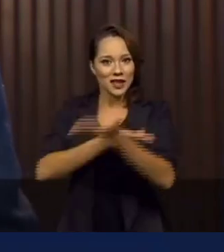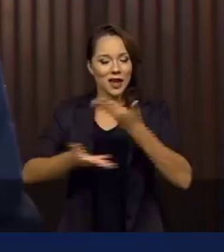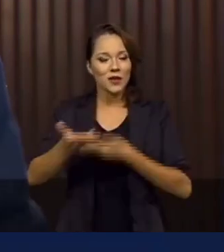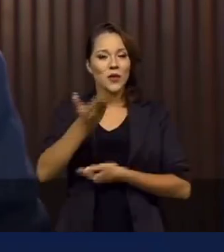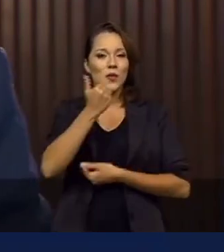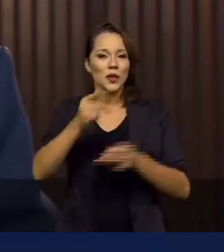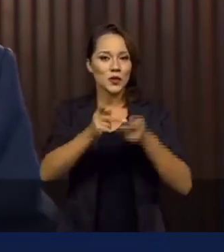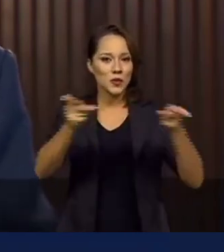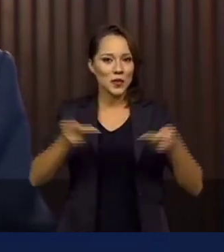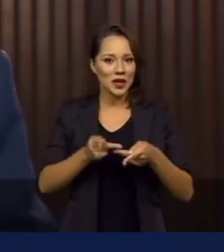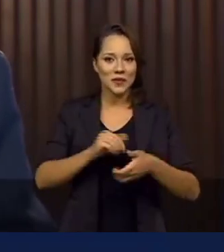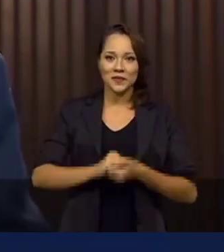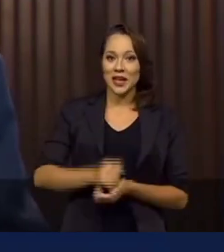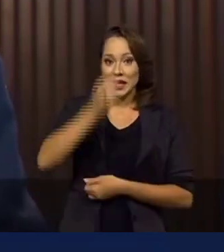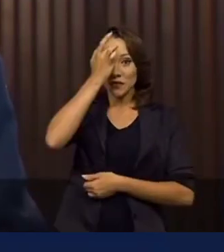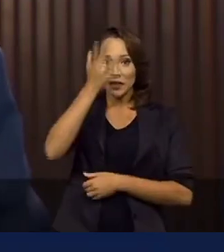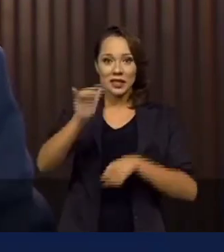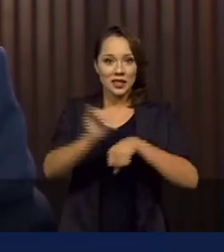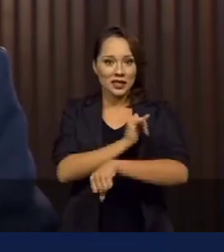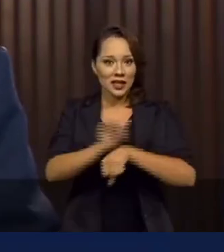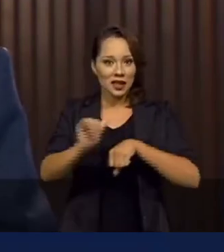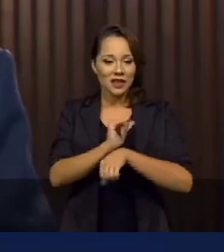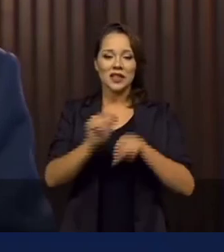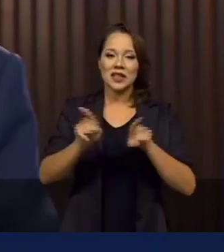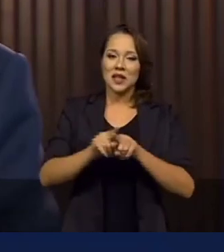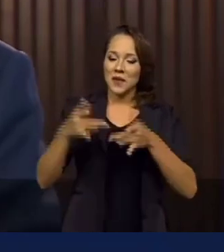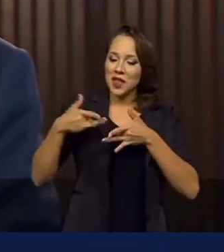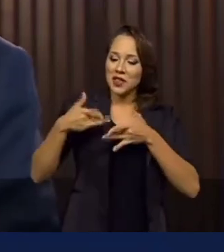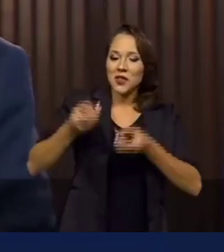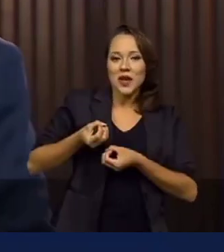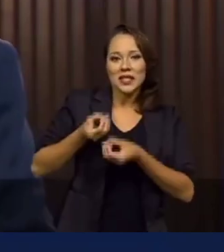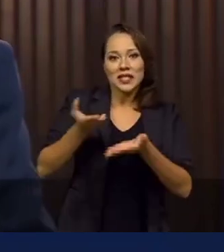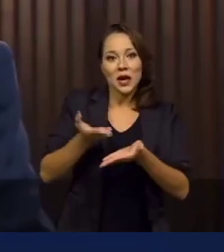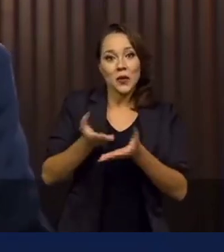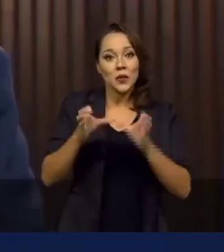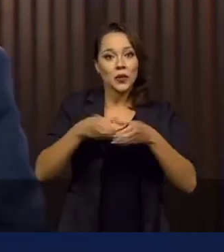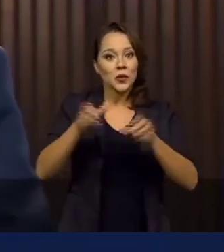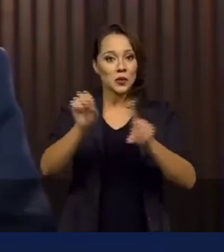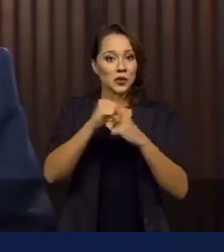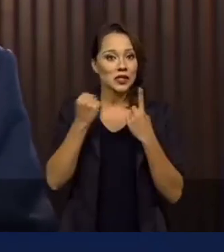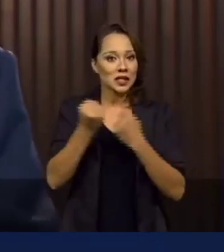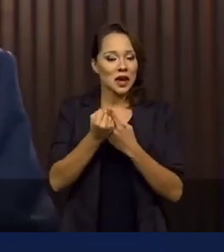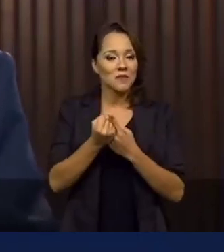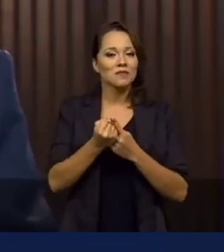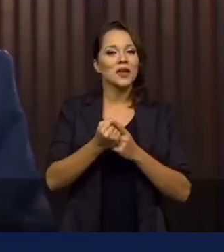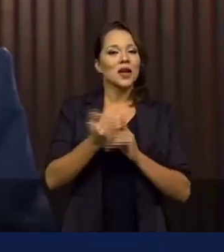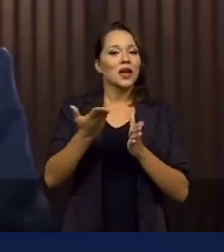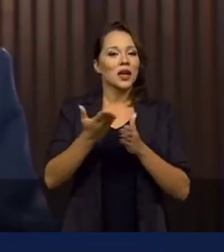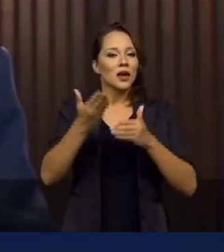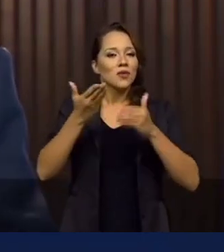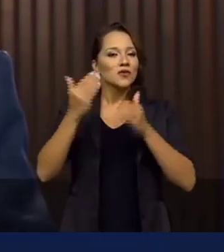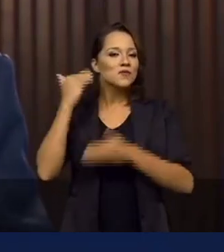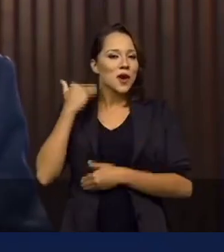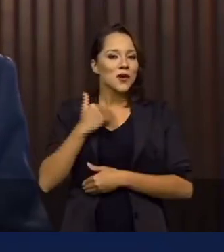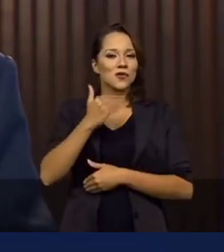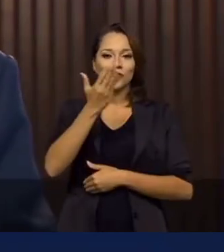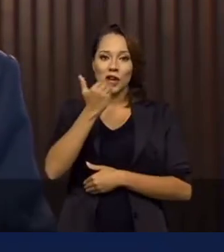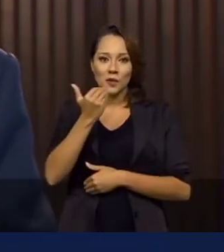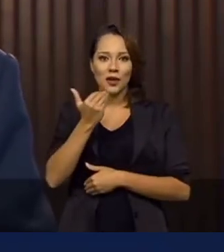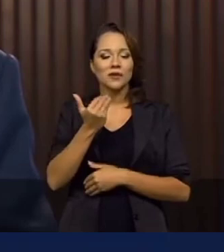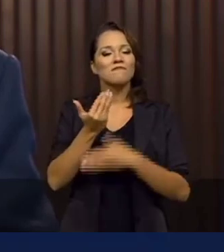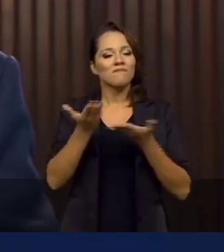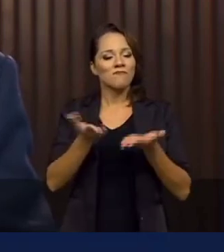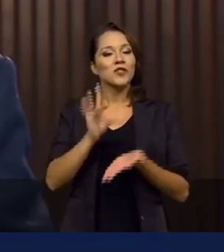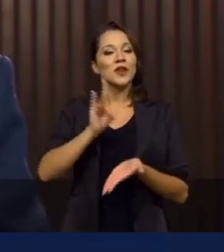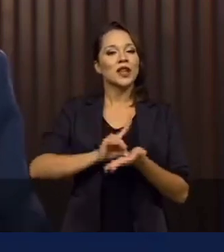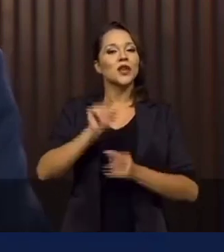Prato, que facilita a logística e as doações para as entidades sociais e os bancos de alimentos, fazendo de